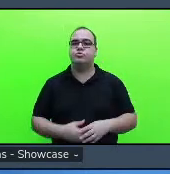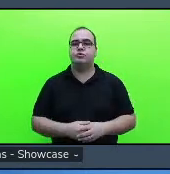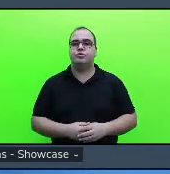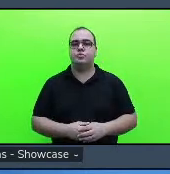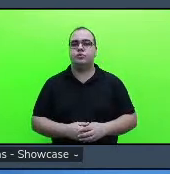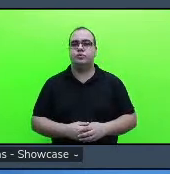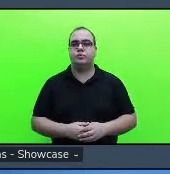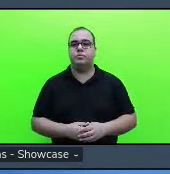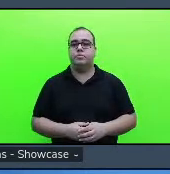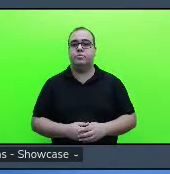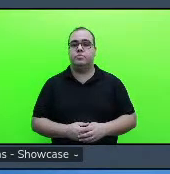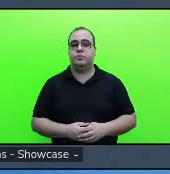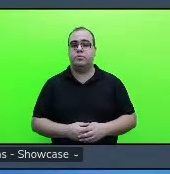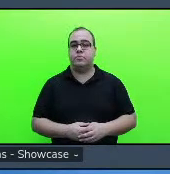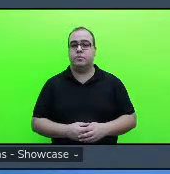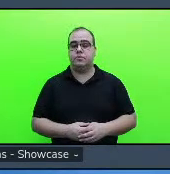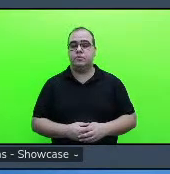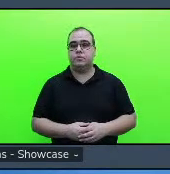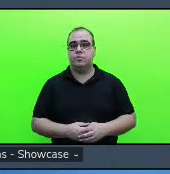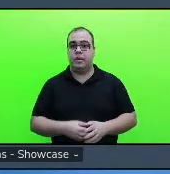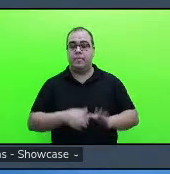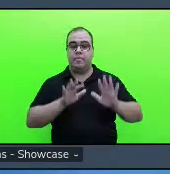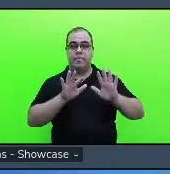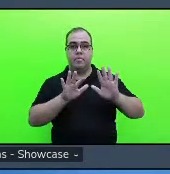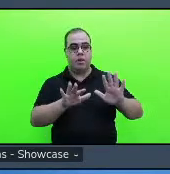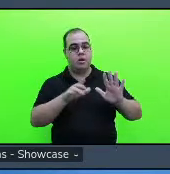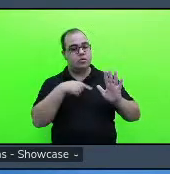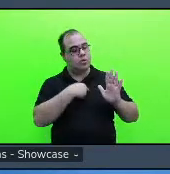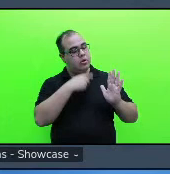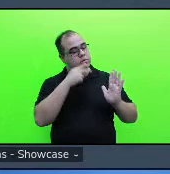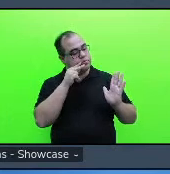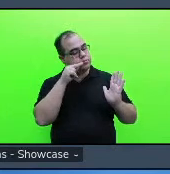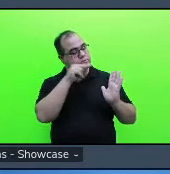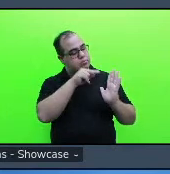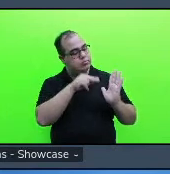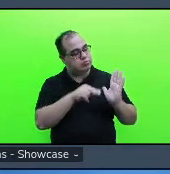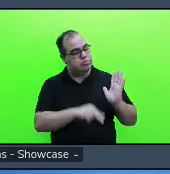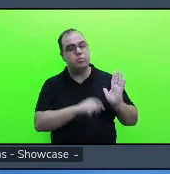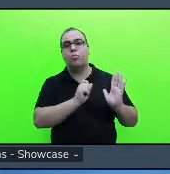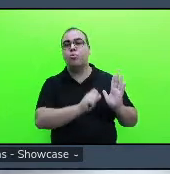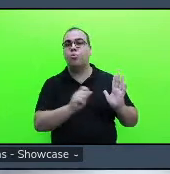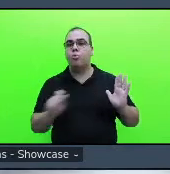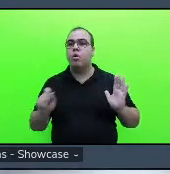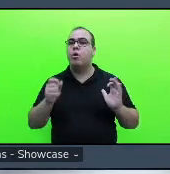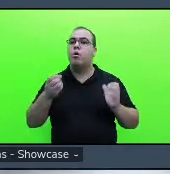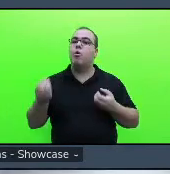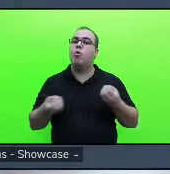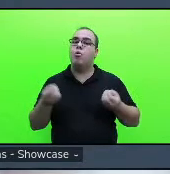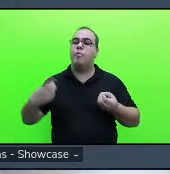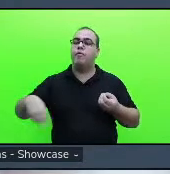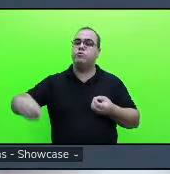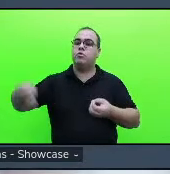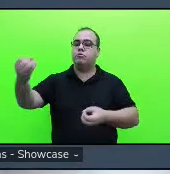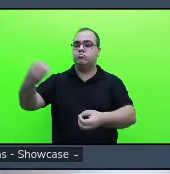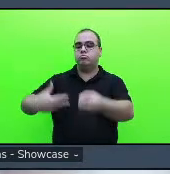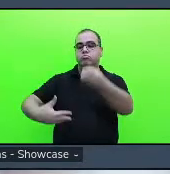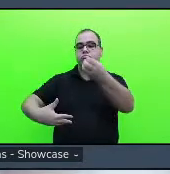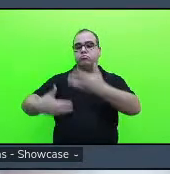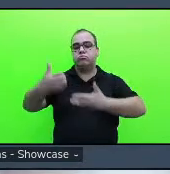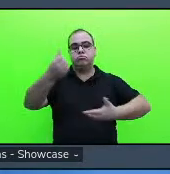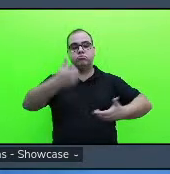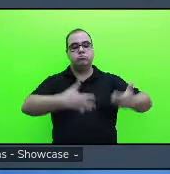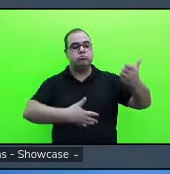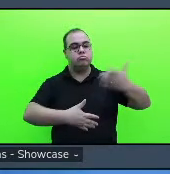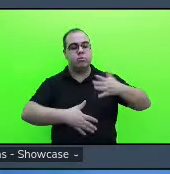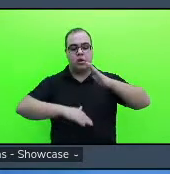senso crítico trabalho em grupo né eu queria entender mais um pouco como vocês mensuraram e chegaram a essas habilidades assim